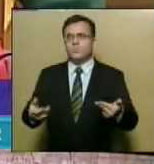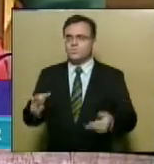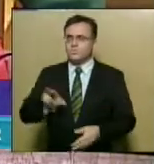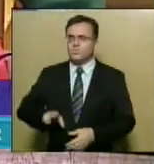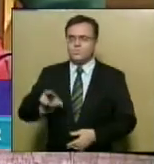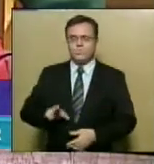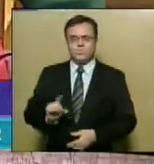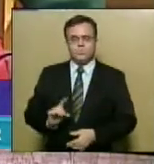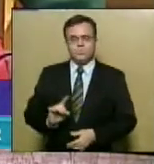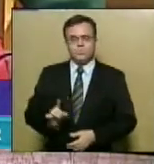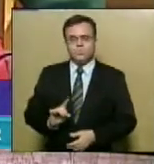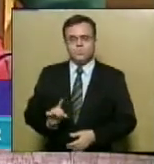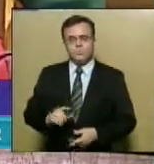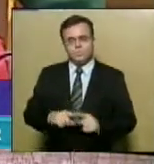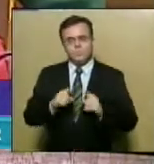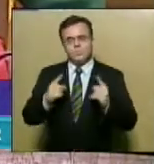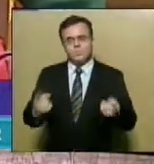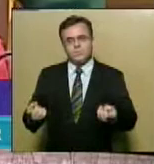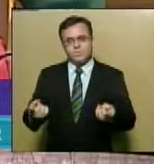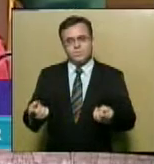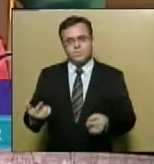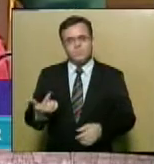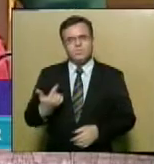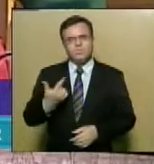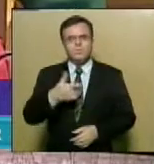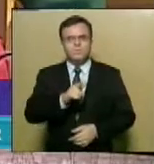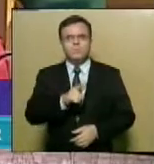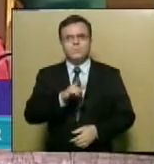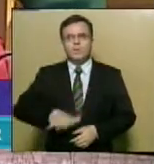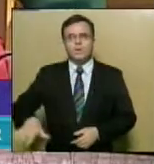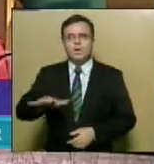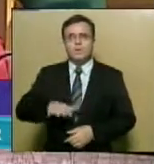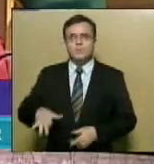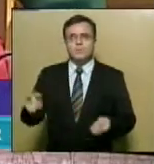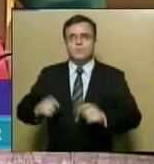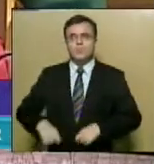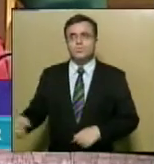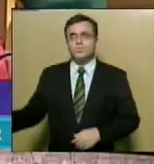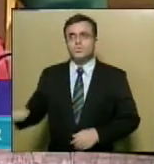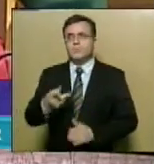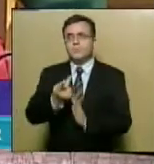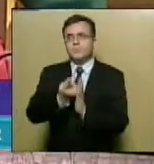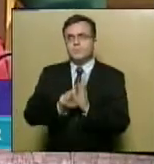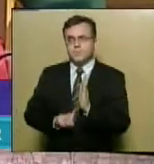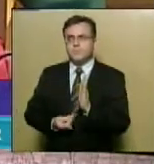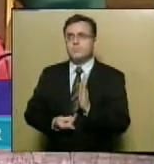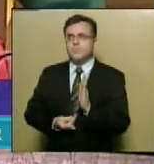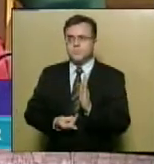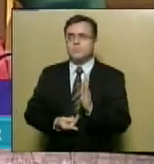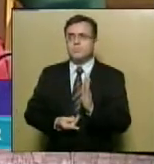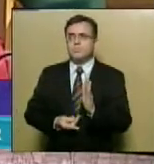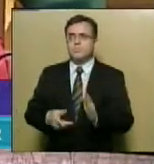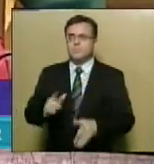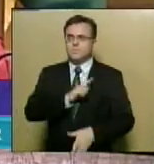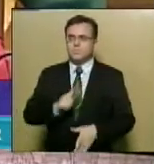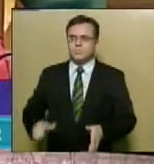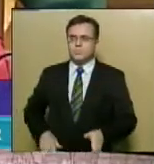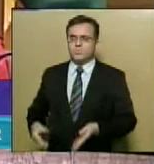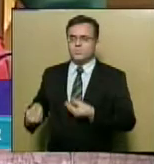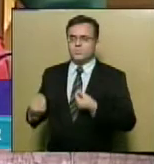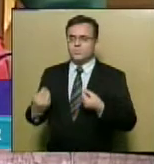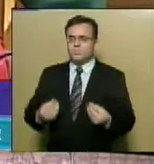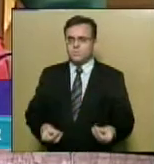combate à pobreza, mas em outras áreas e, com esse novo projeto enviado pelo governo do Estado, o projeto poderá